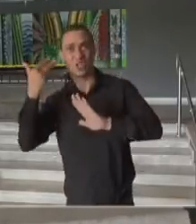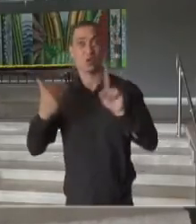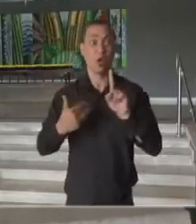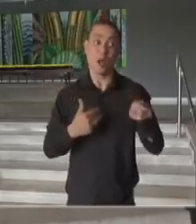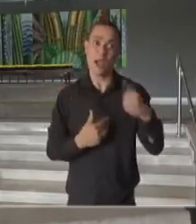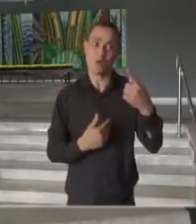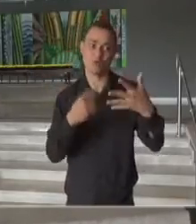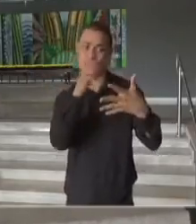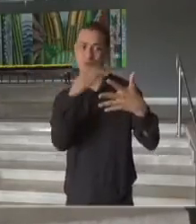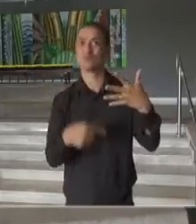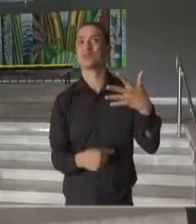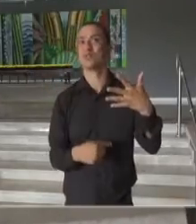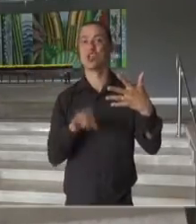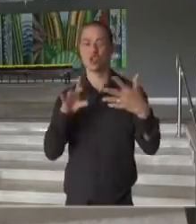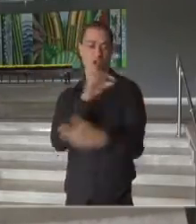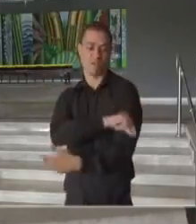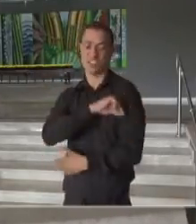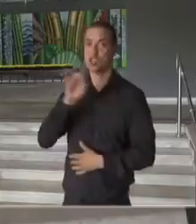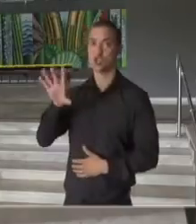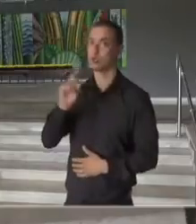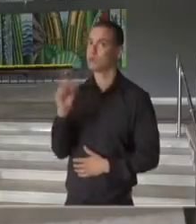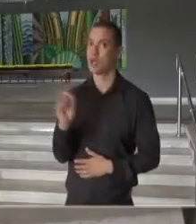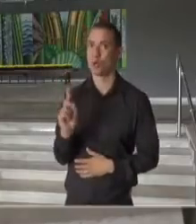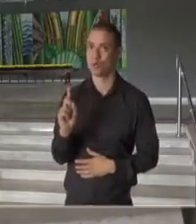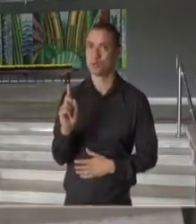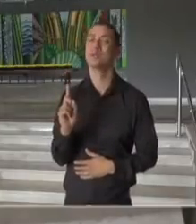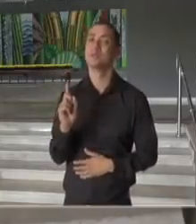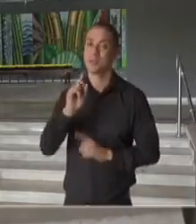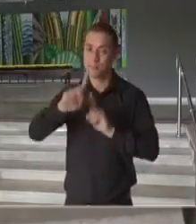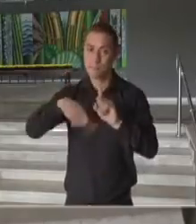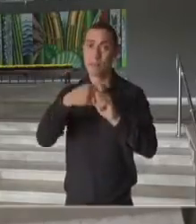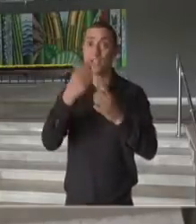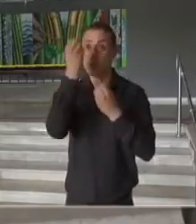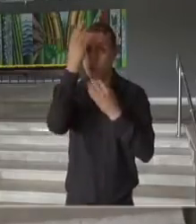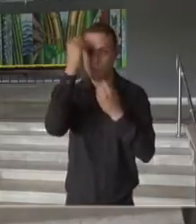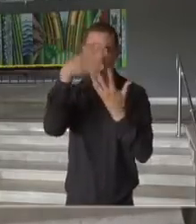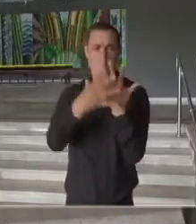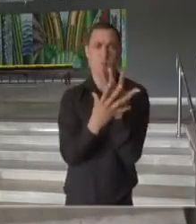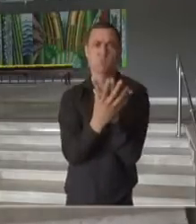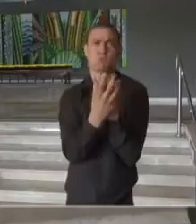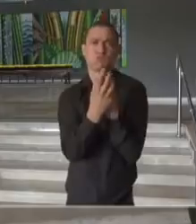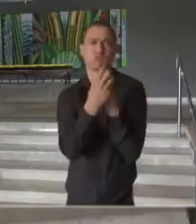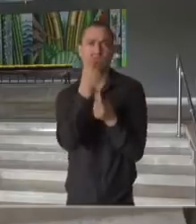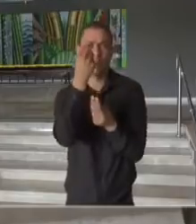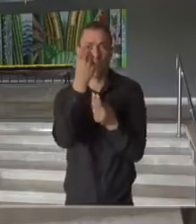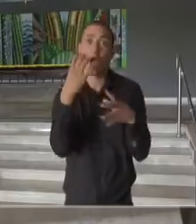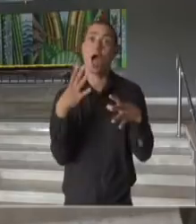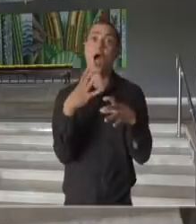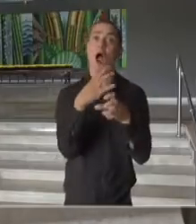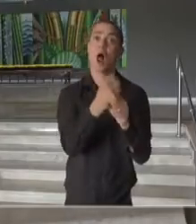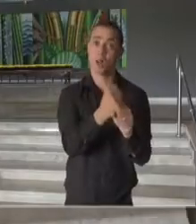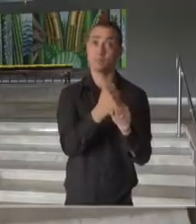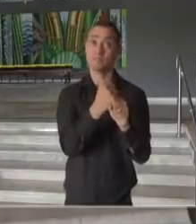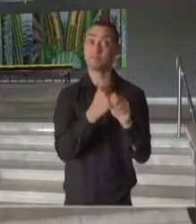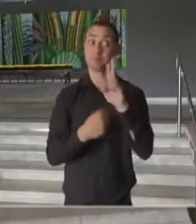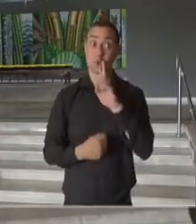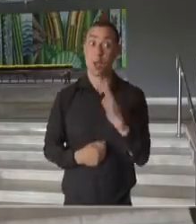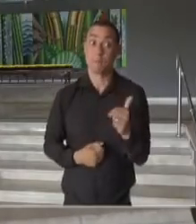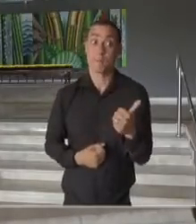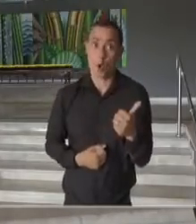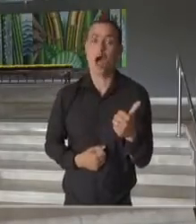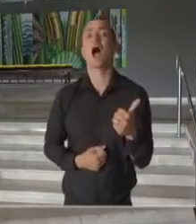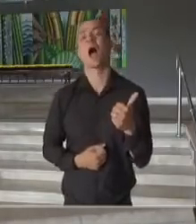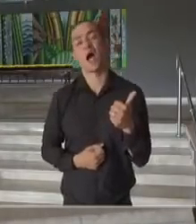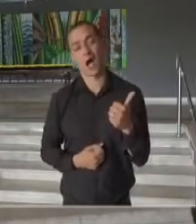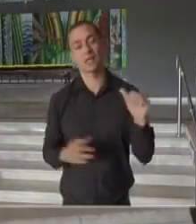máscaras. Então, não é só a vacinação, mas é um compilado de informações que dão um resultado robusto